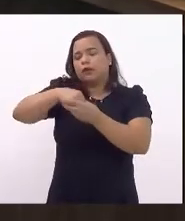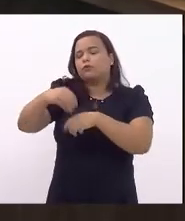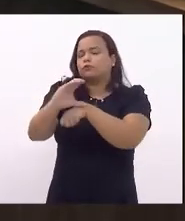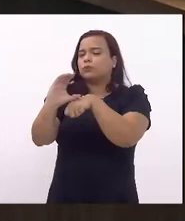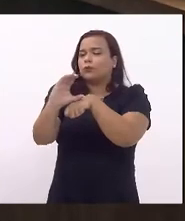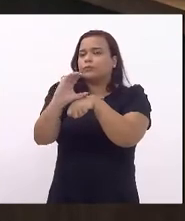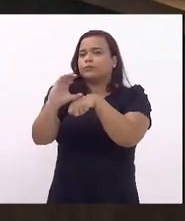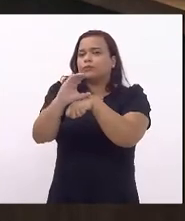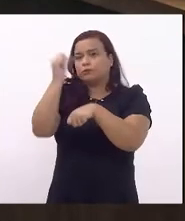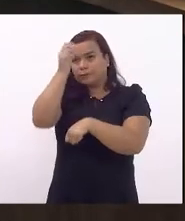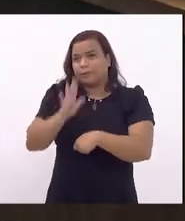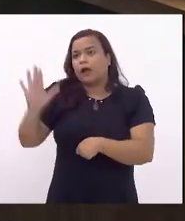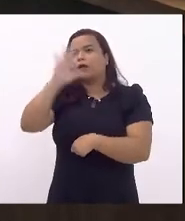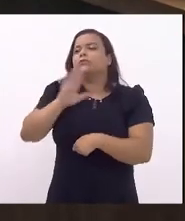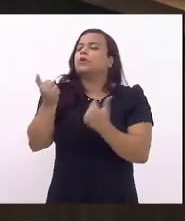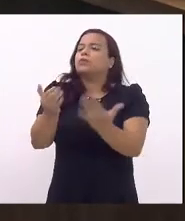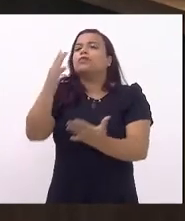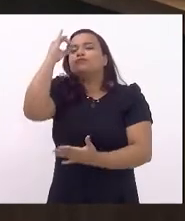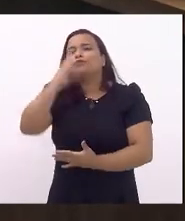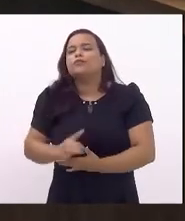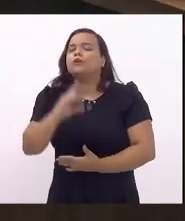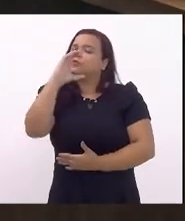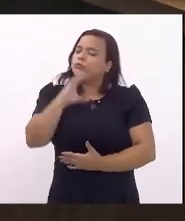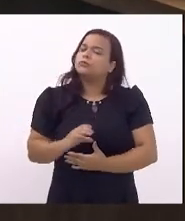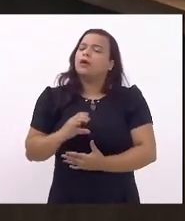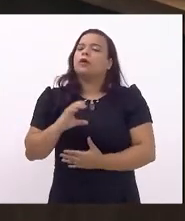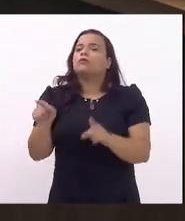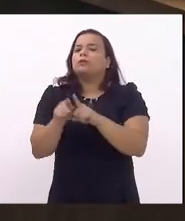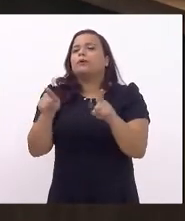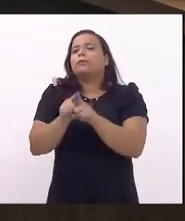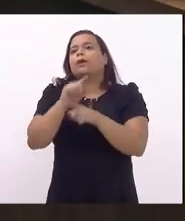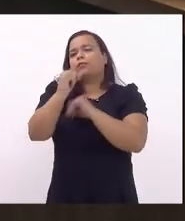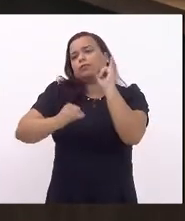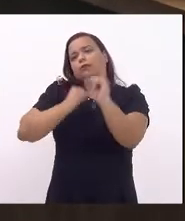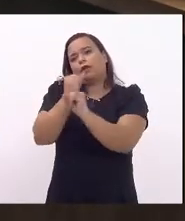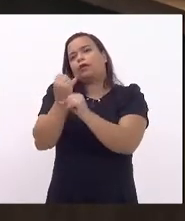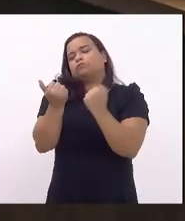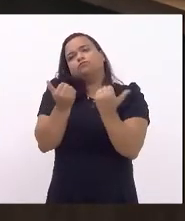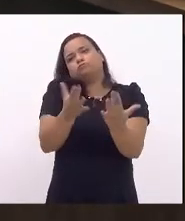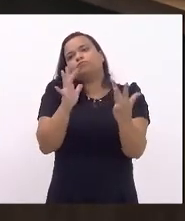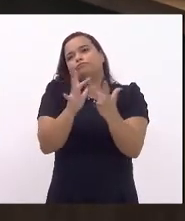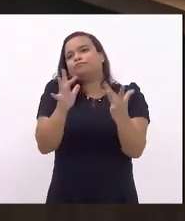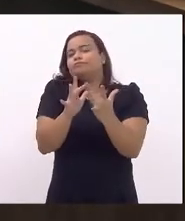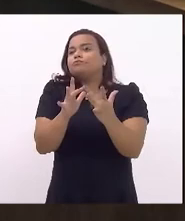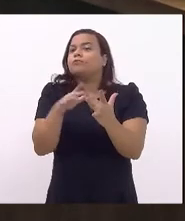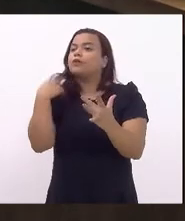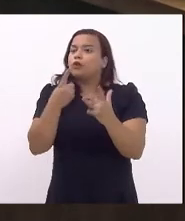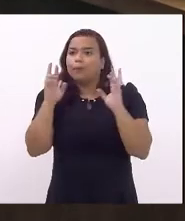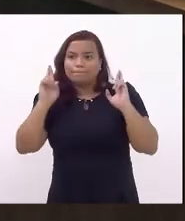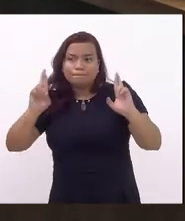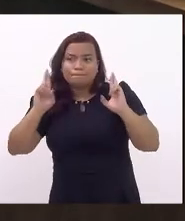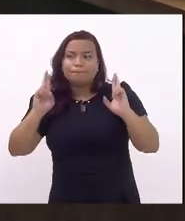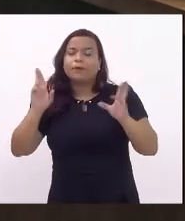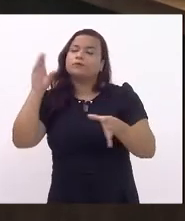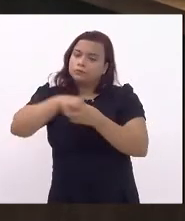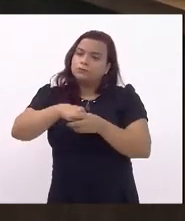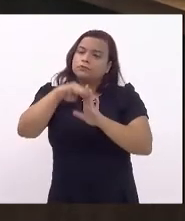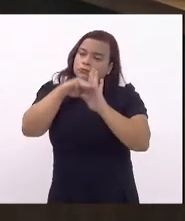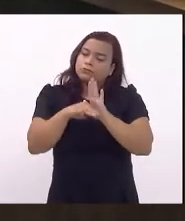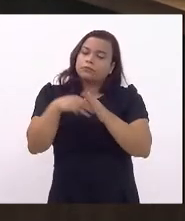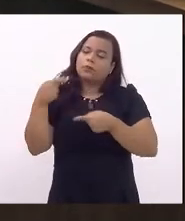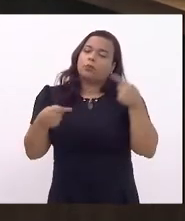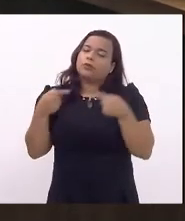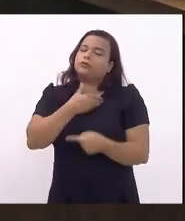brasileira como um direito à cidadania e à conectividade, a gente também espera que assim possam ser feitas políticas